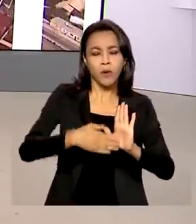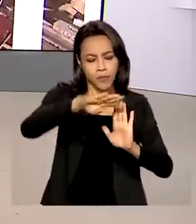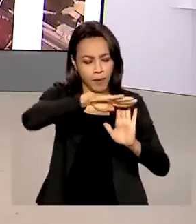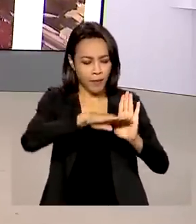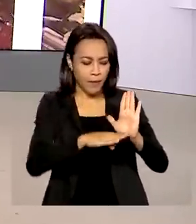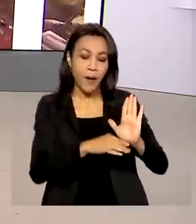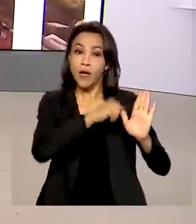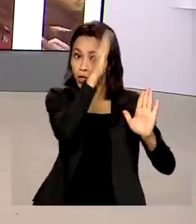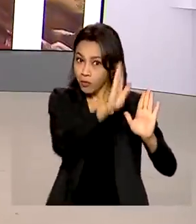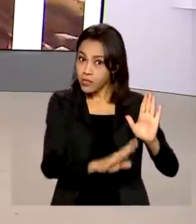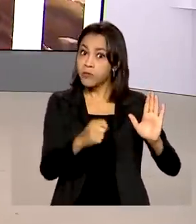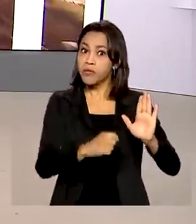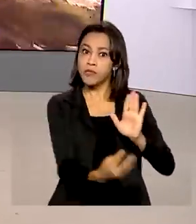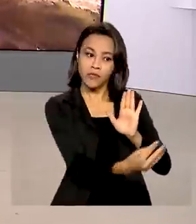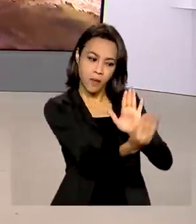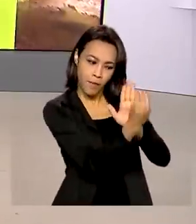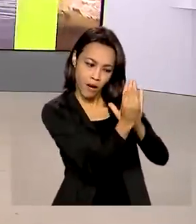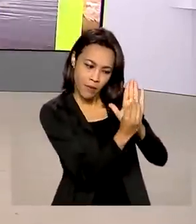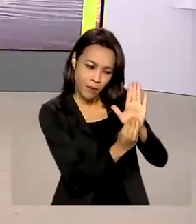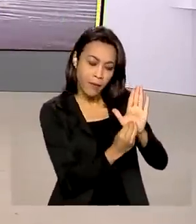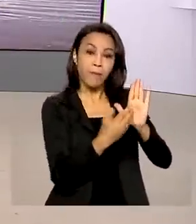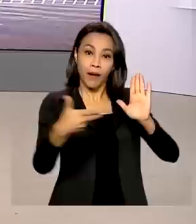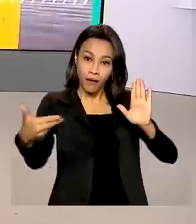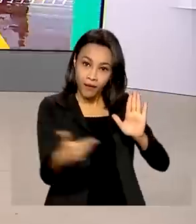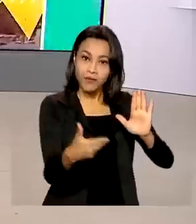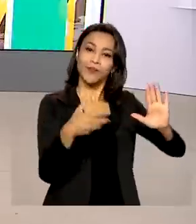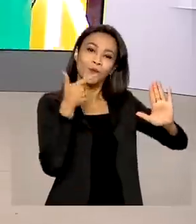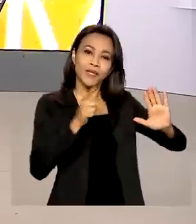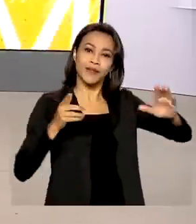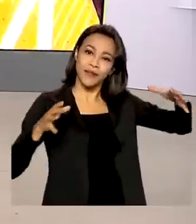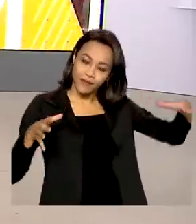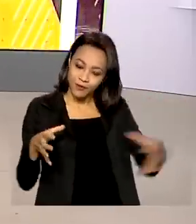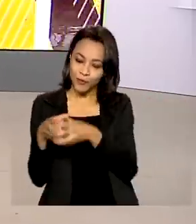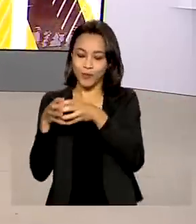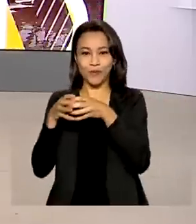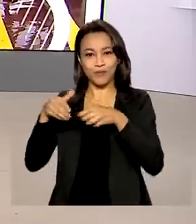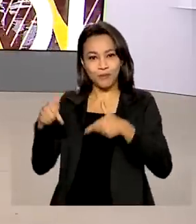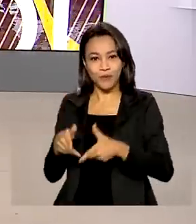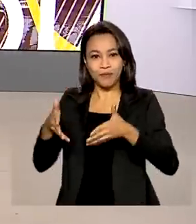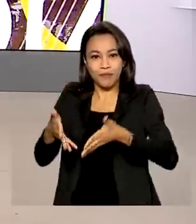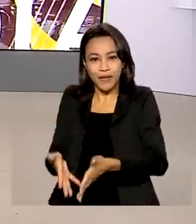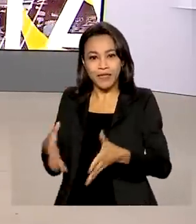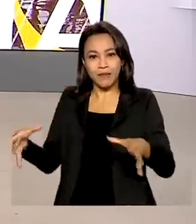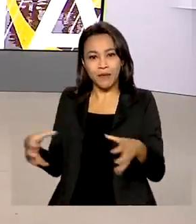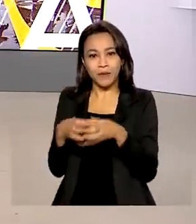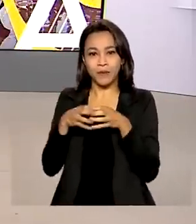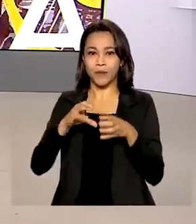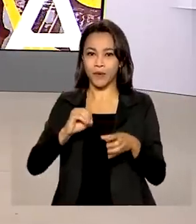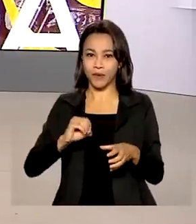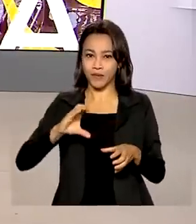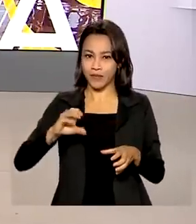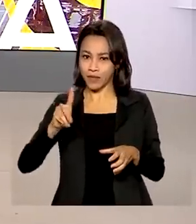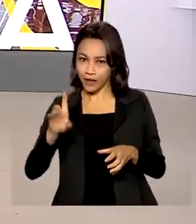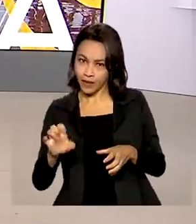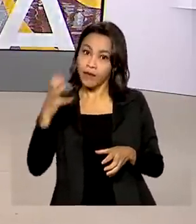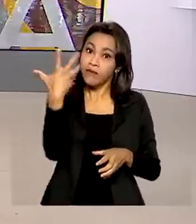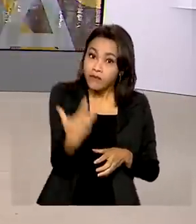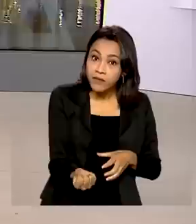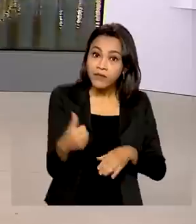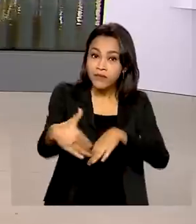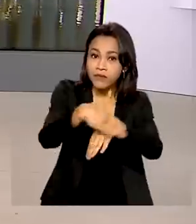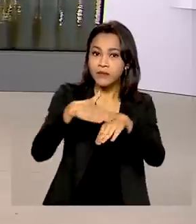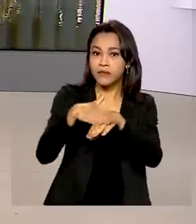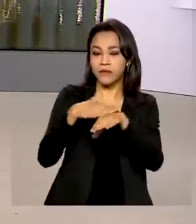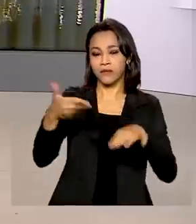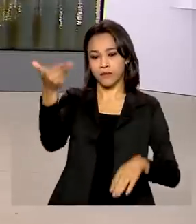precisa implementar para o ingresso na Organização para a Cooperação e Desenvolvimento Econômico, OCDE. Vamos conversar então com o